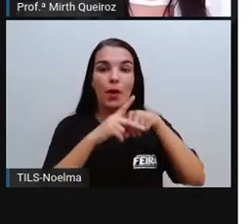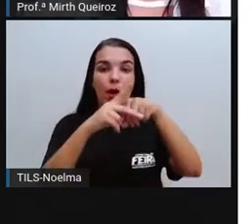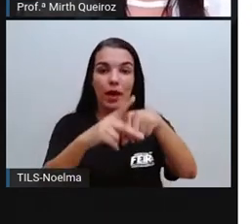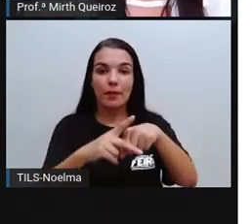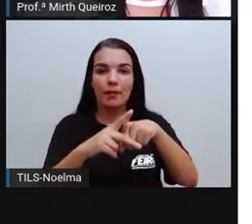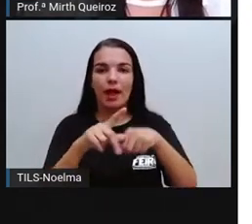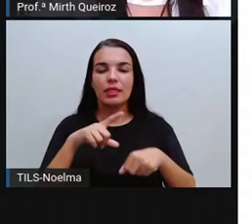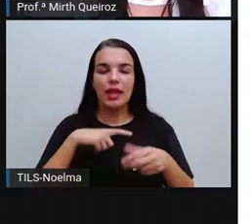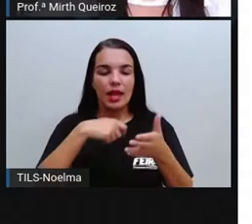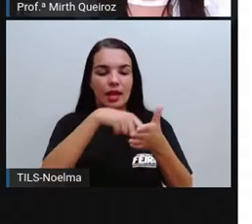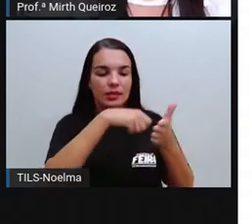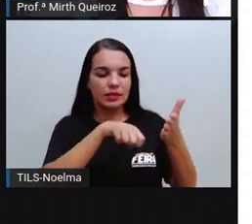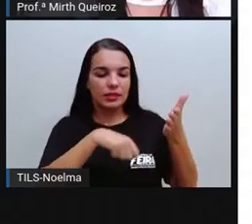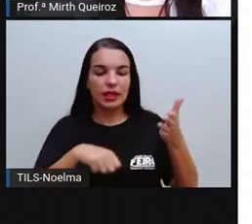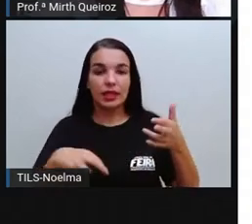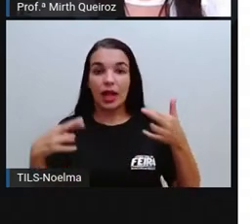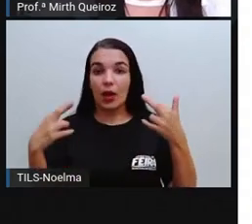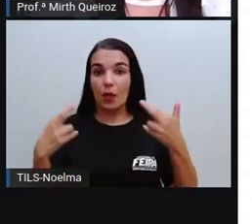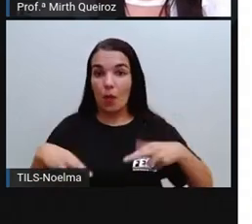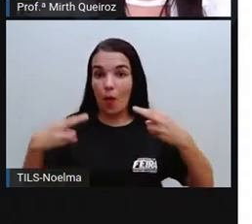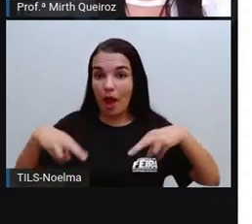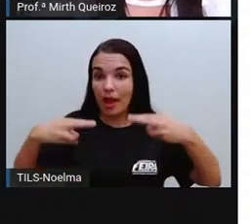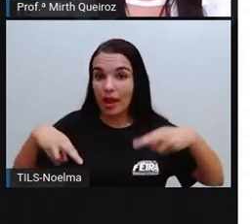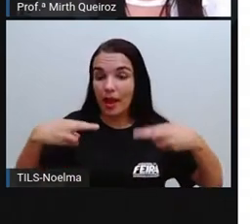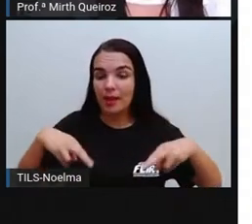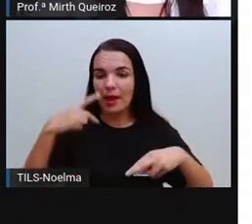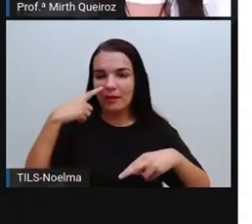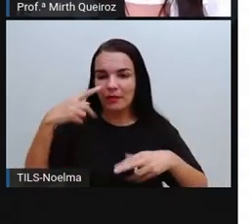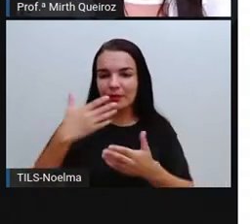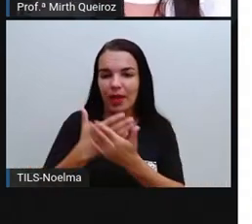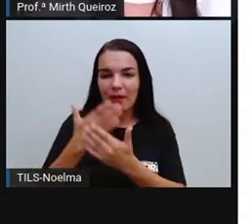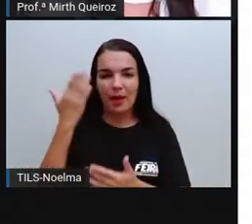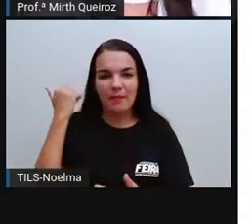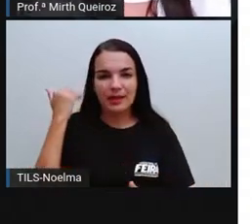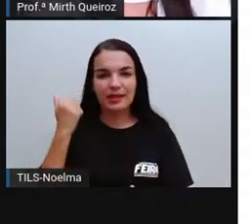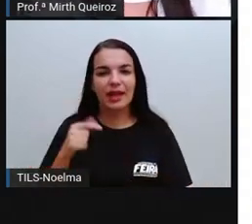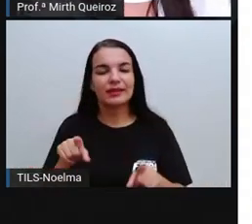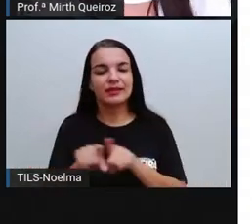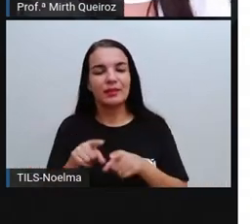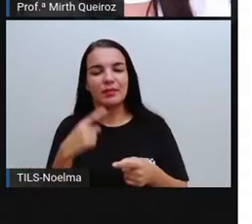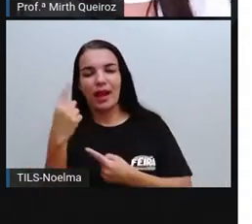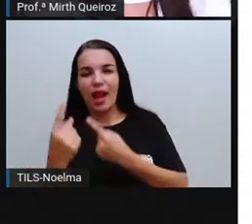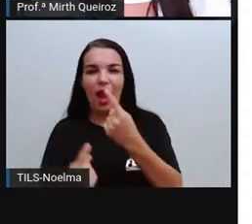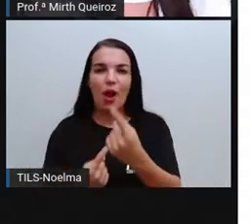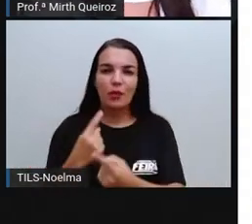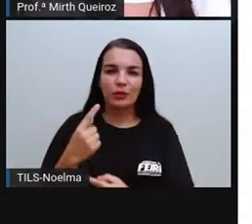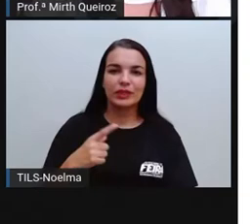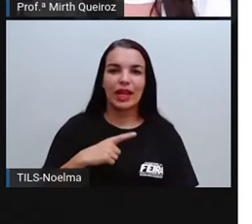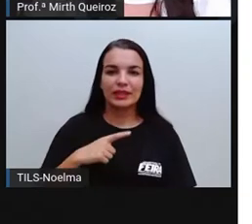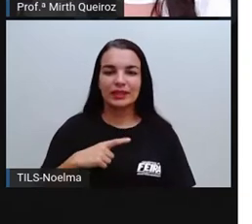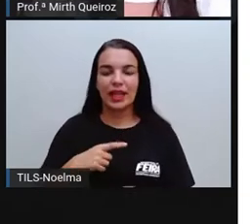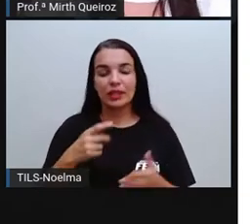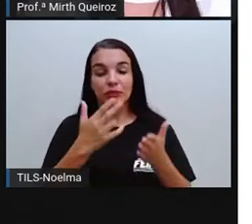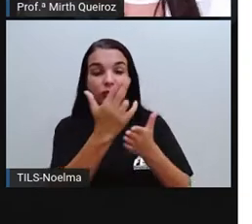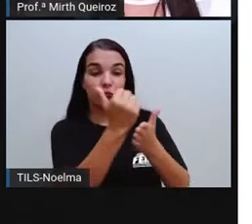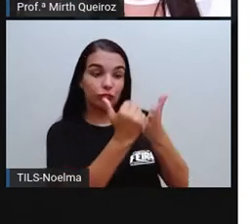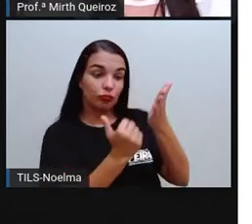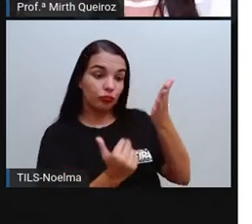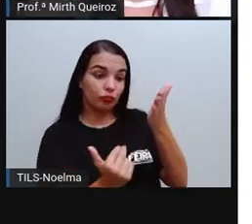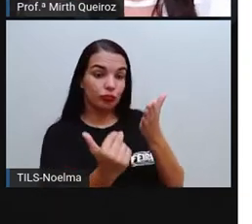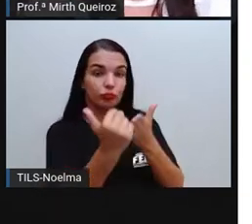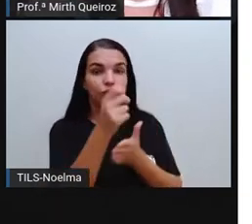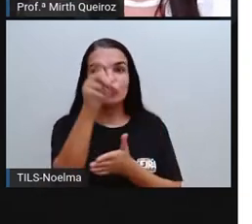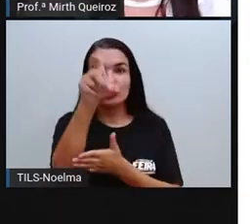escritos na forma de rima, como a gente viu na aula passada, e alguns são ilustrados aí com xilografura, que